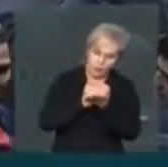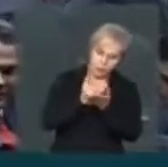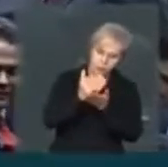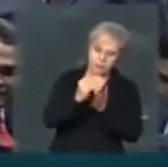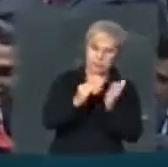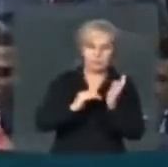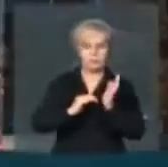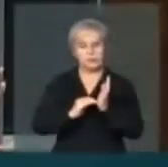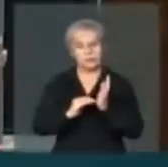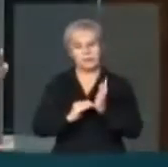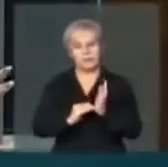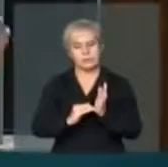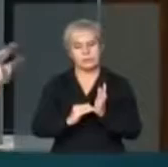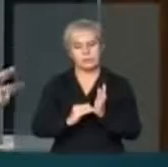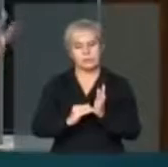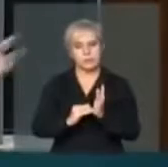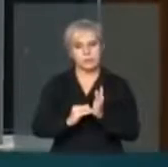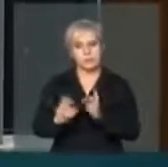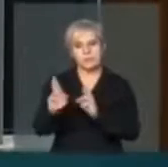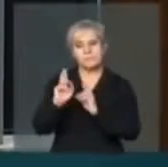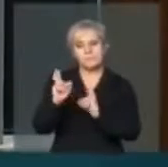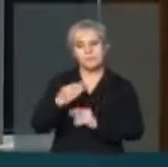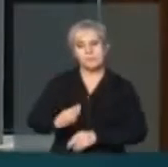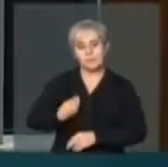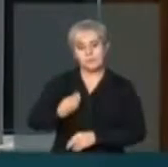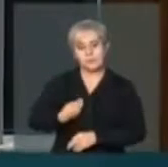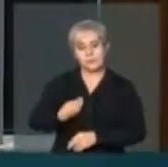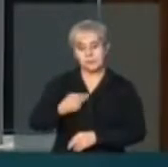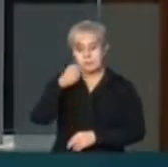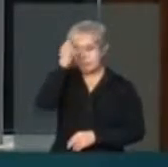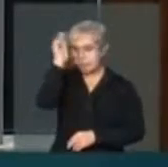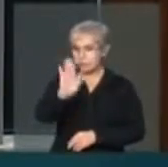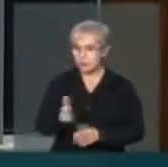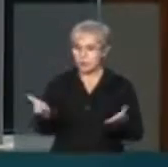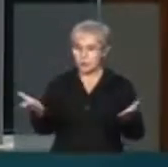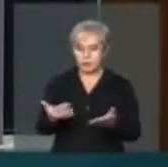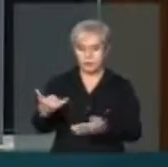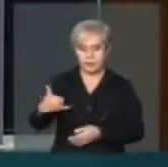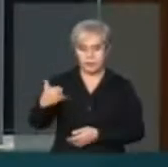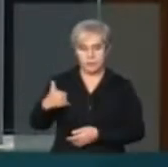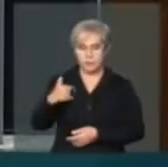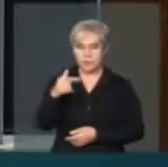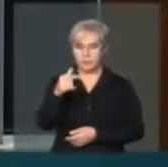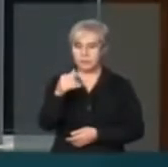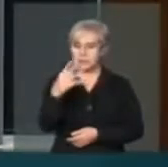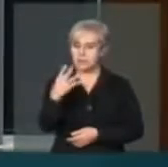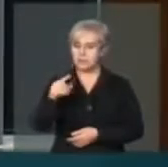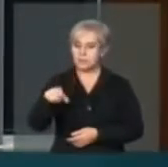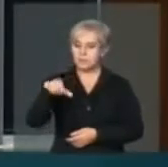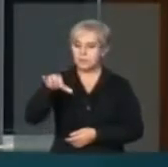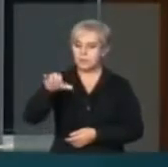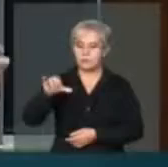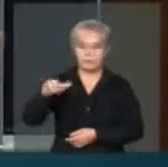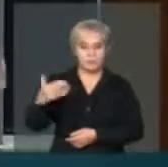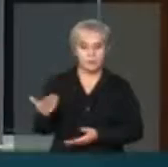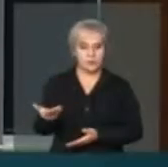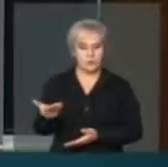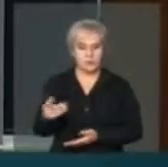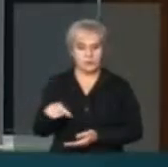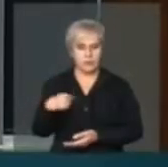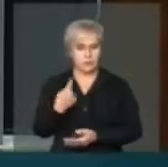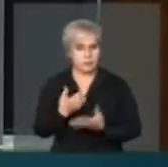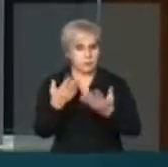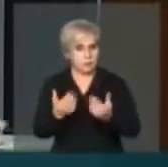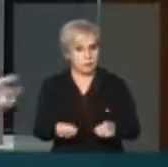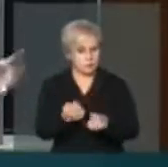porque a expectativa de vida média do povo brasileiro hoje é de 74,9 anos de idade. E nós não podemos